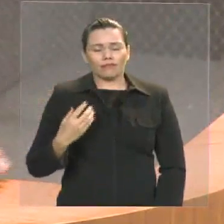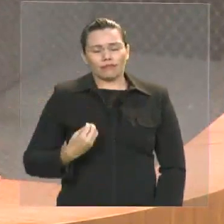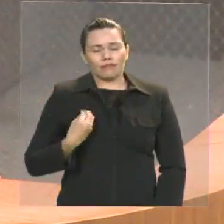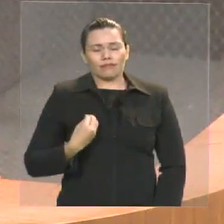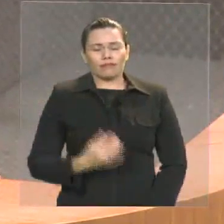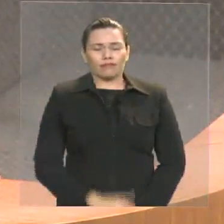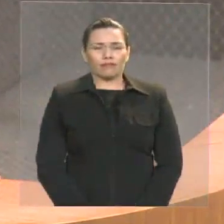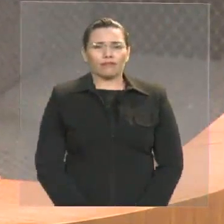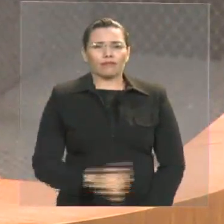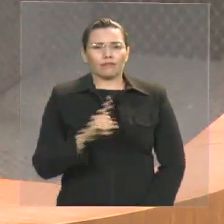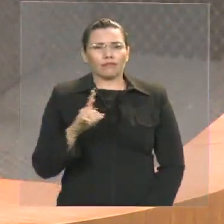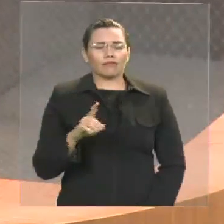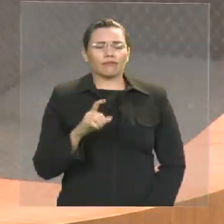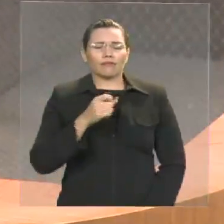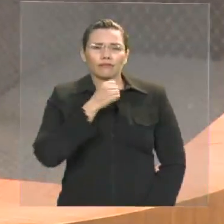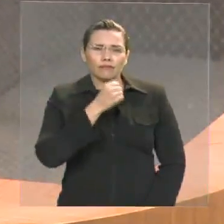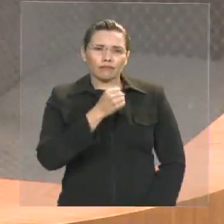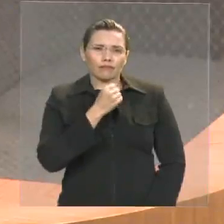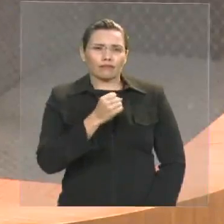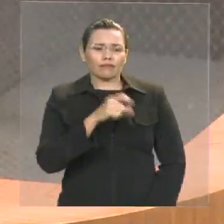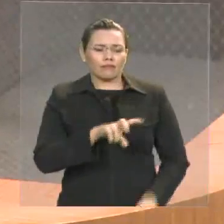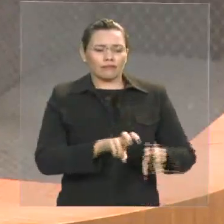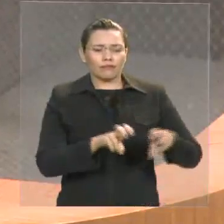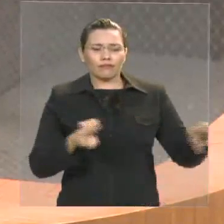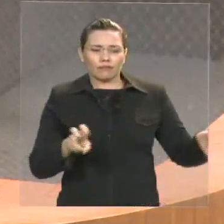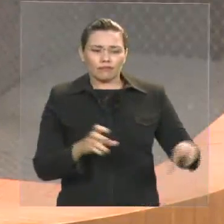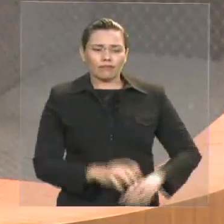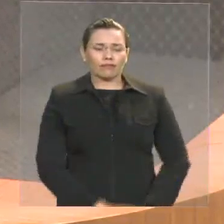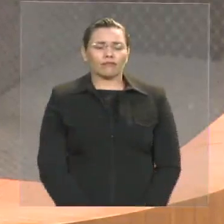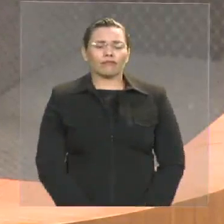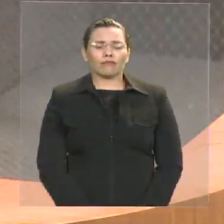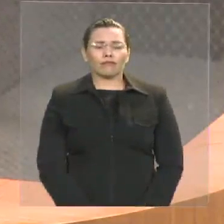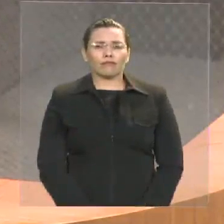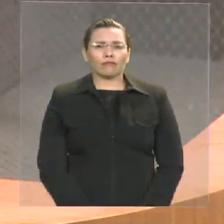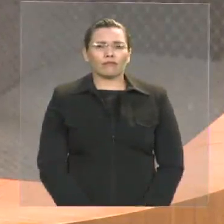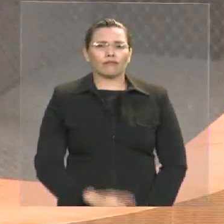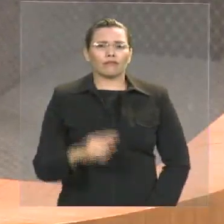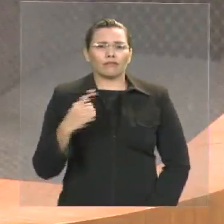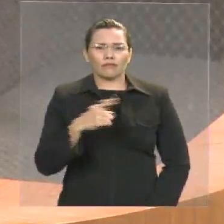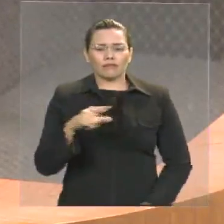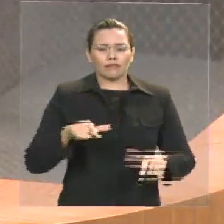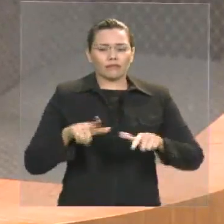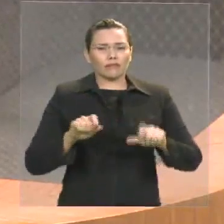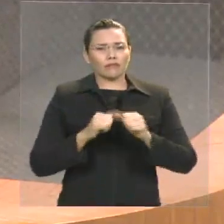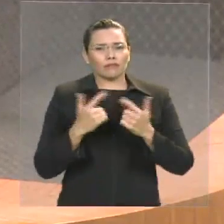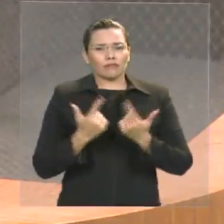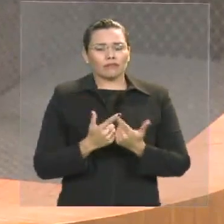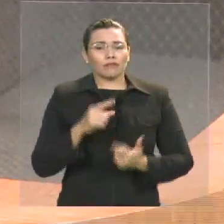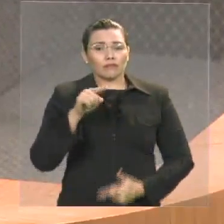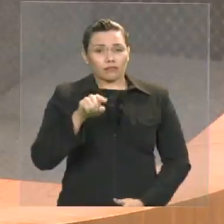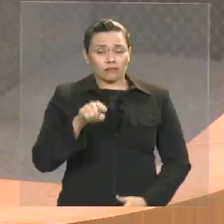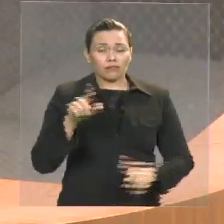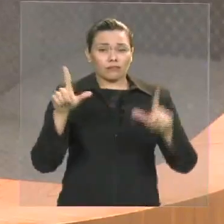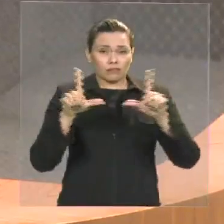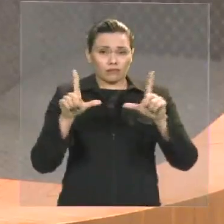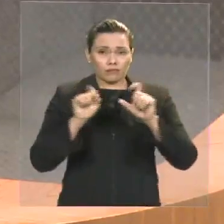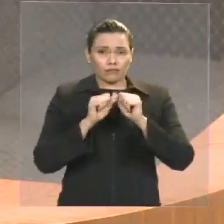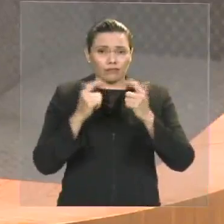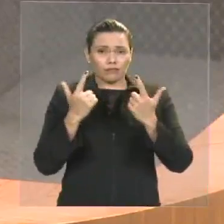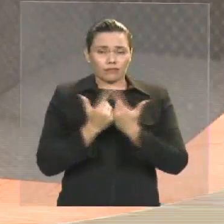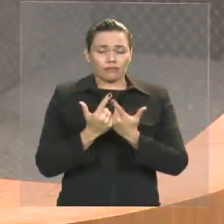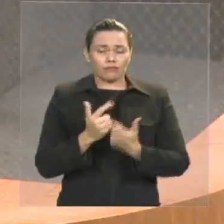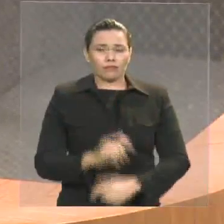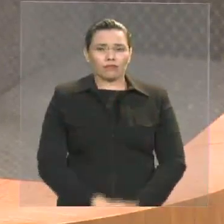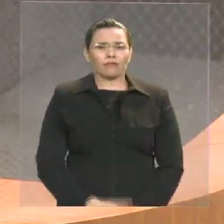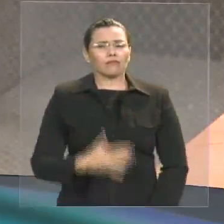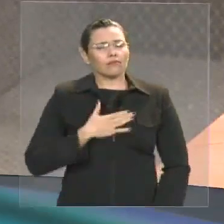está aqui presente, nossos funcionários, TV Assembleia, meus irmãos, minhas irmãs